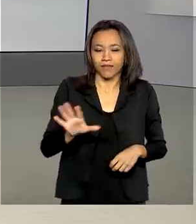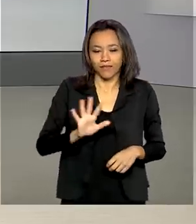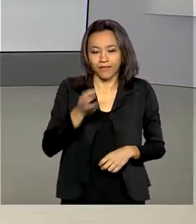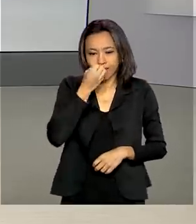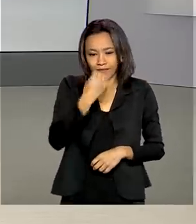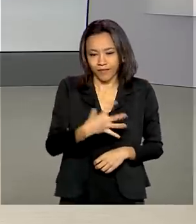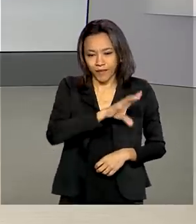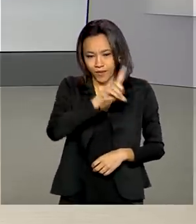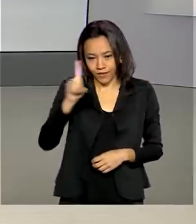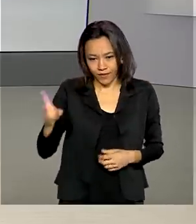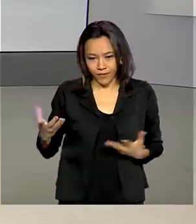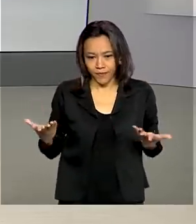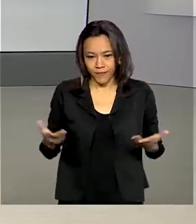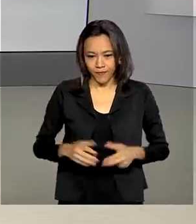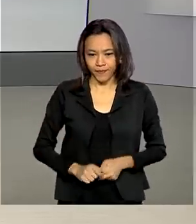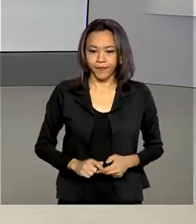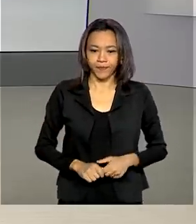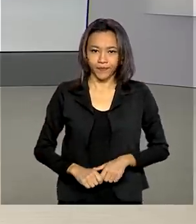dia.